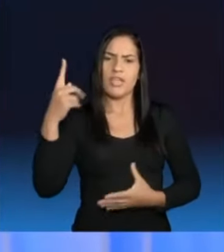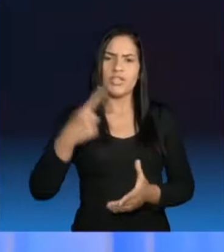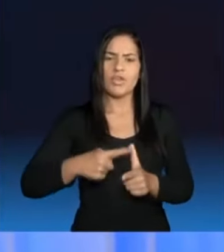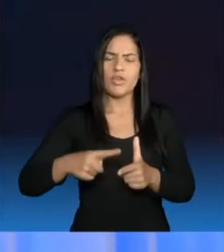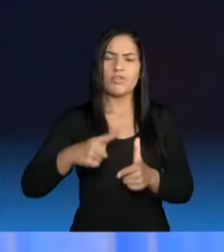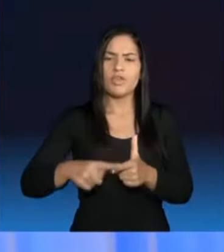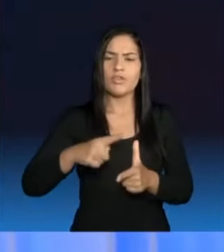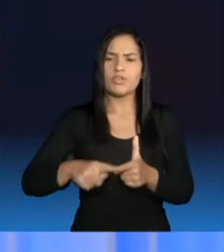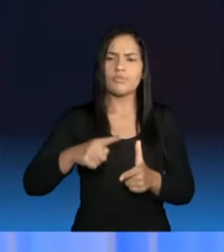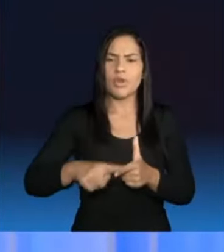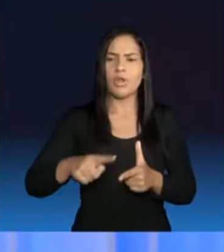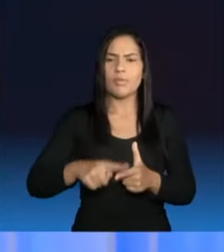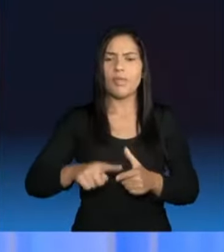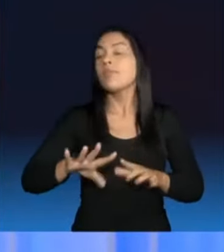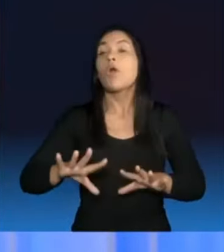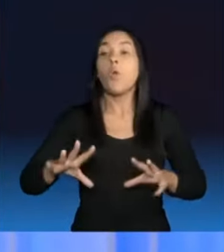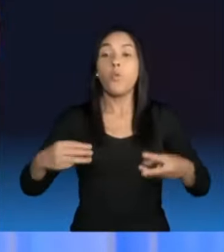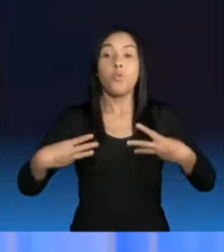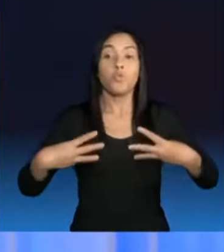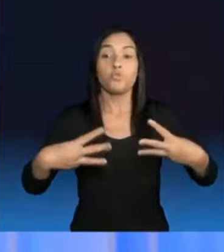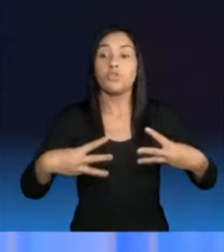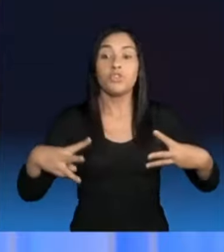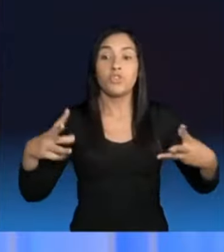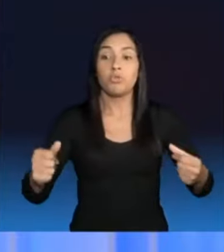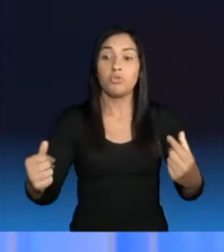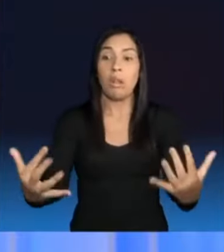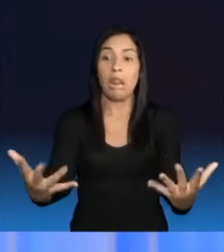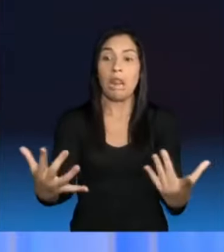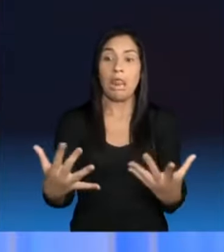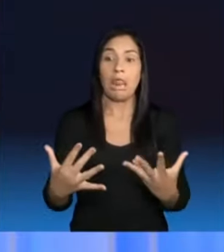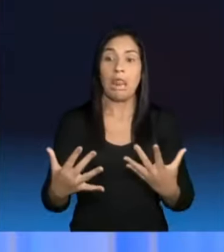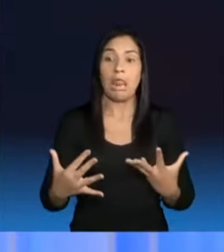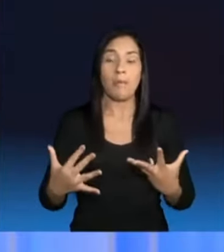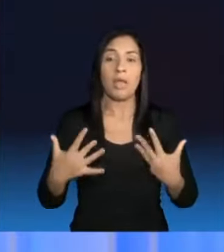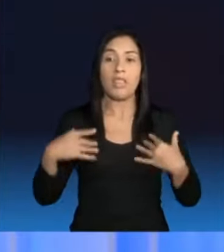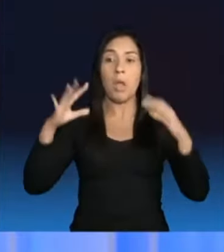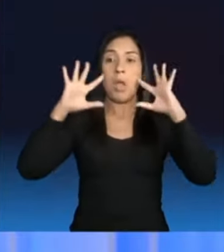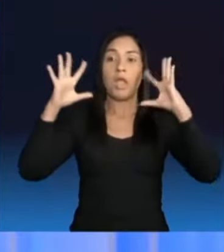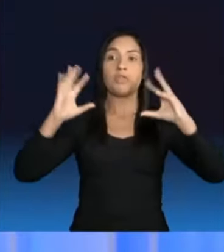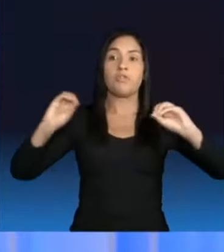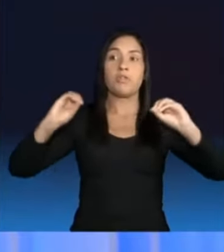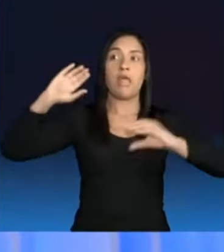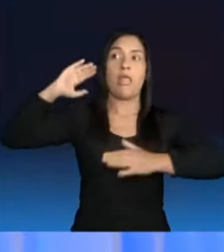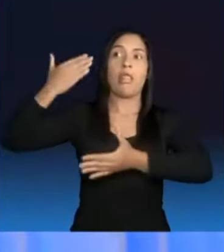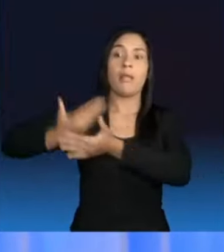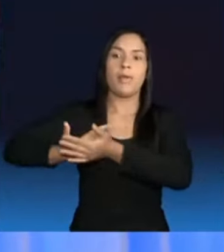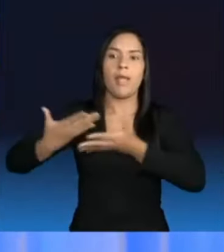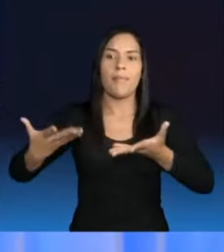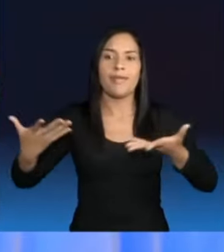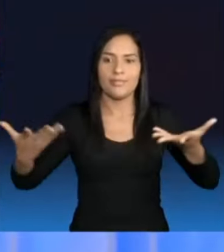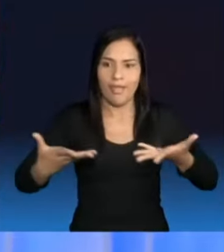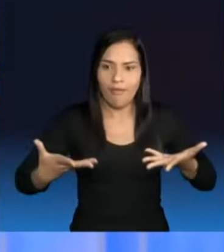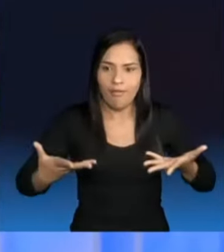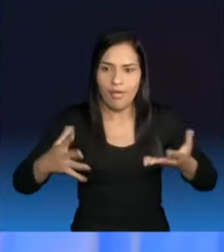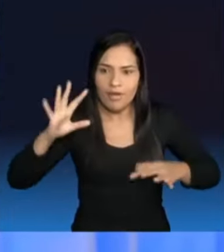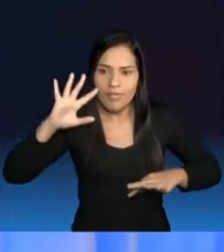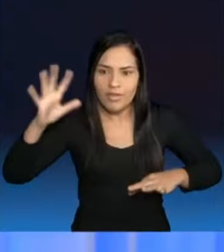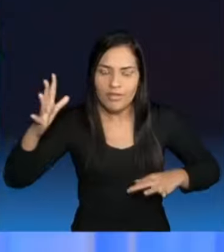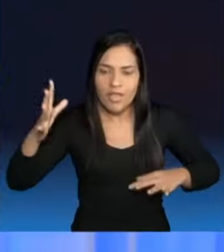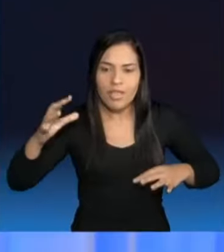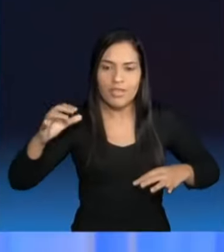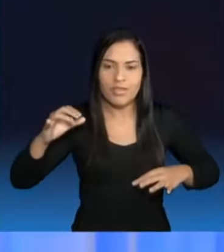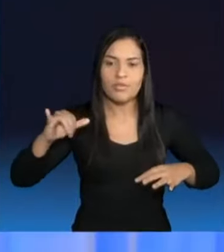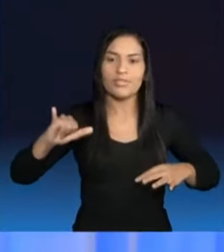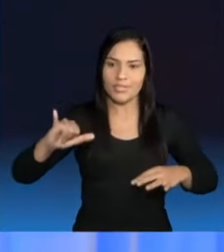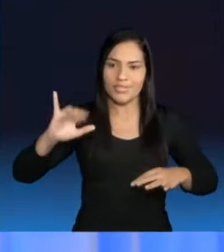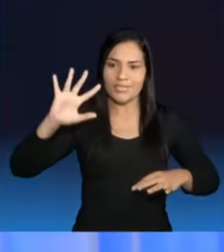para resolver o problema aqui. Até então não tinham resolvido nada, mas agora vem. E só resolvem se for a candidata do